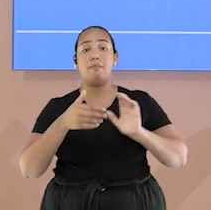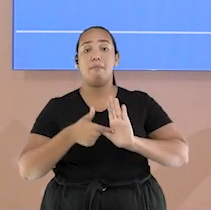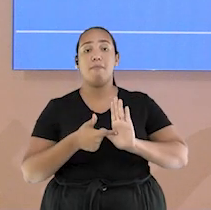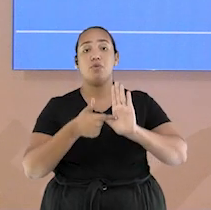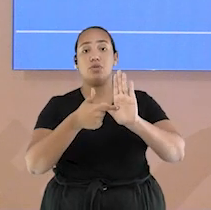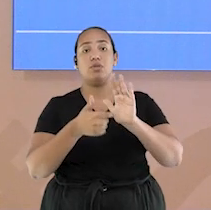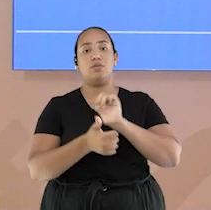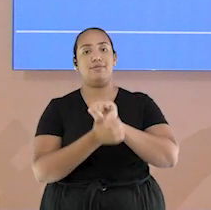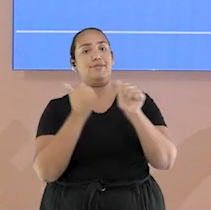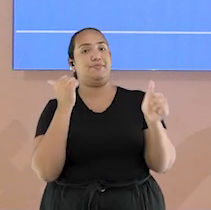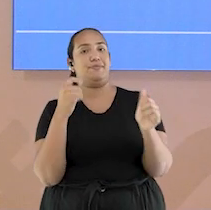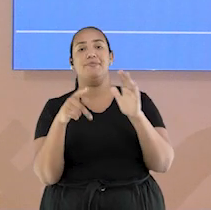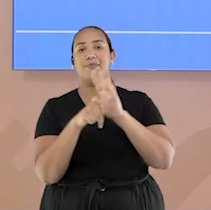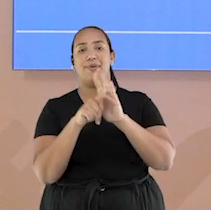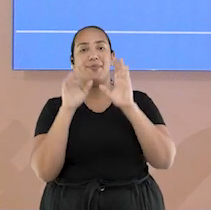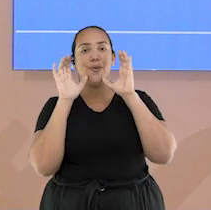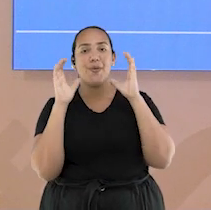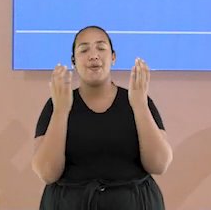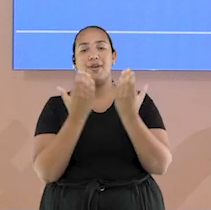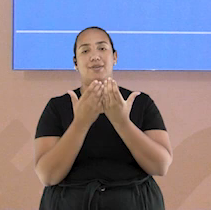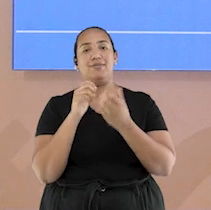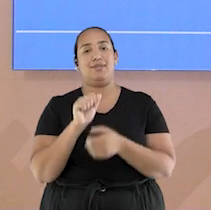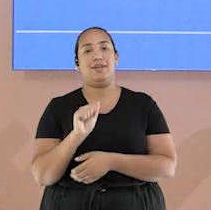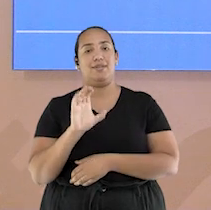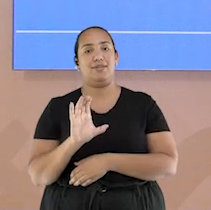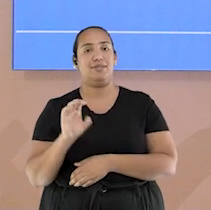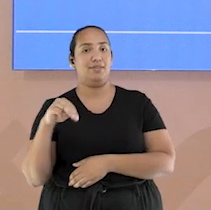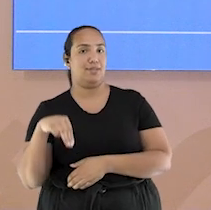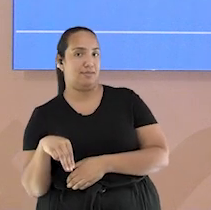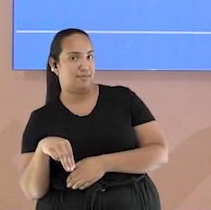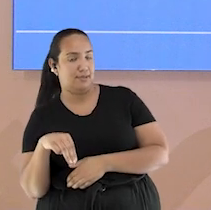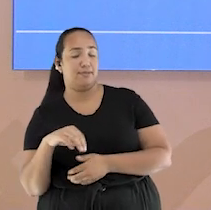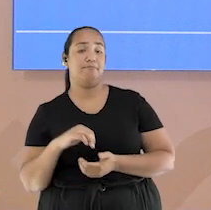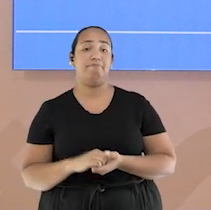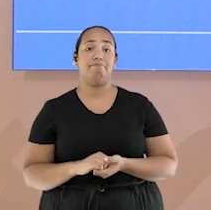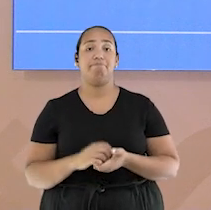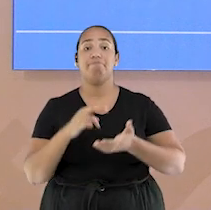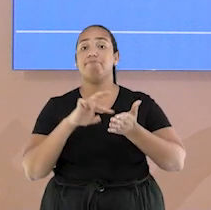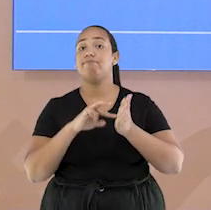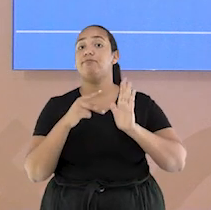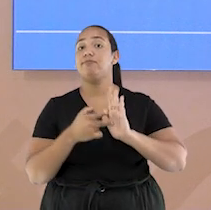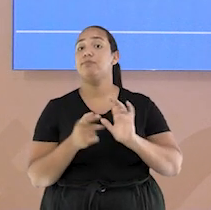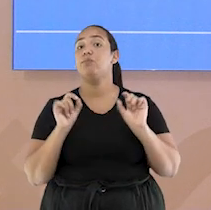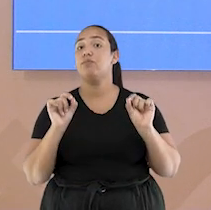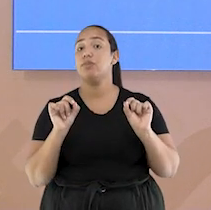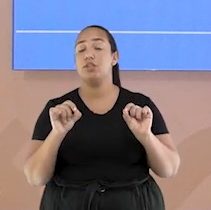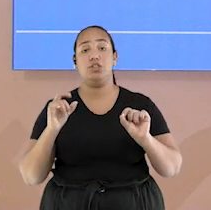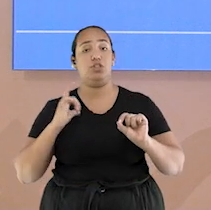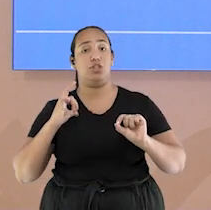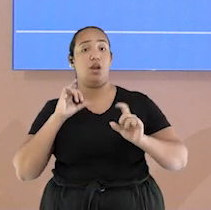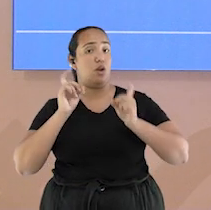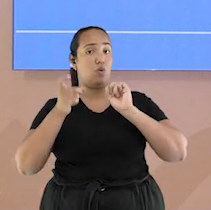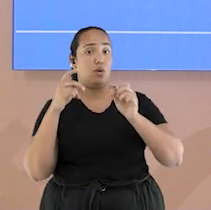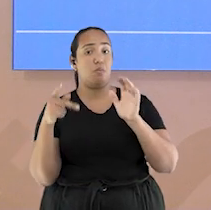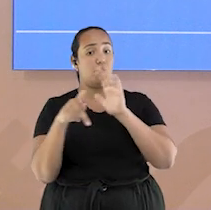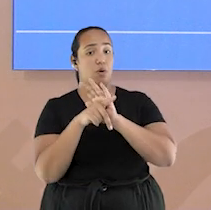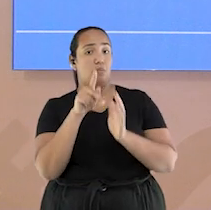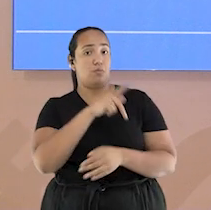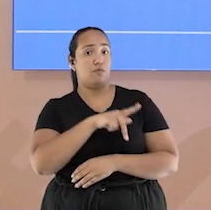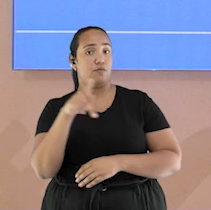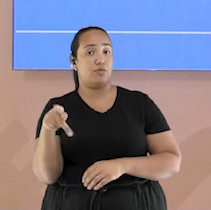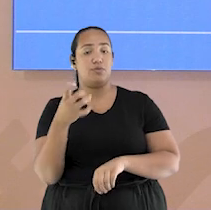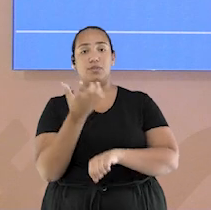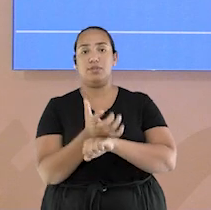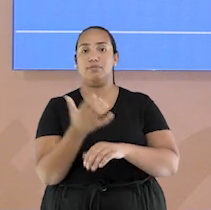no encontro promovido pela Associação Cristão dos Moços. Tratava-se, na verdade, do Congresso de Professores de